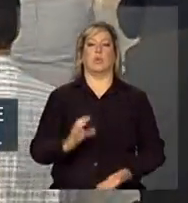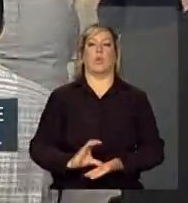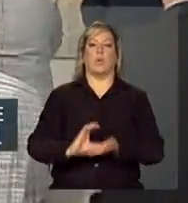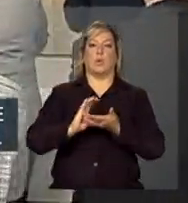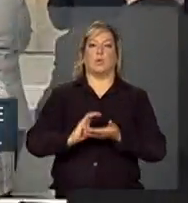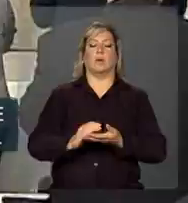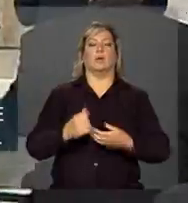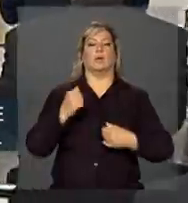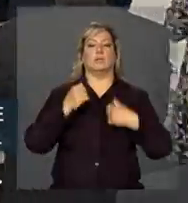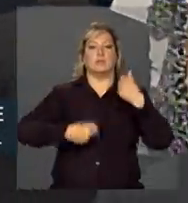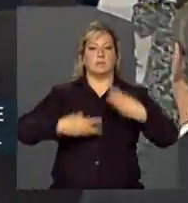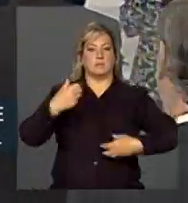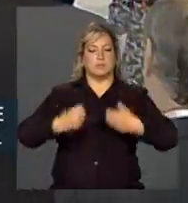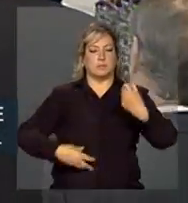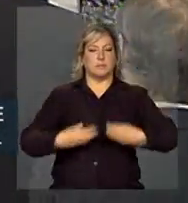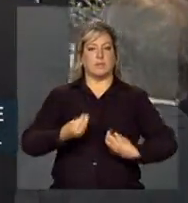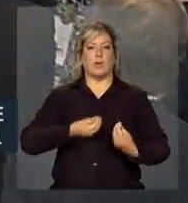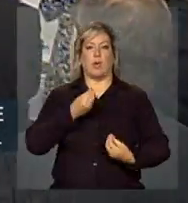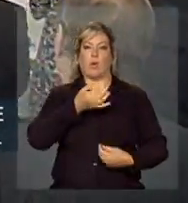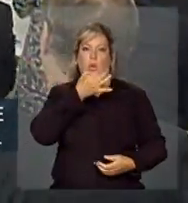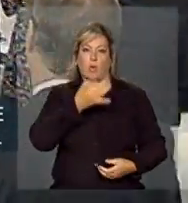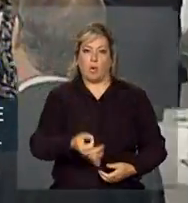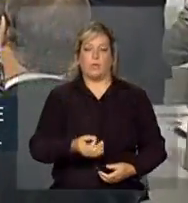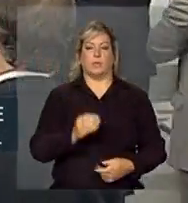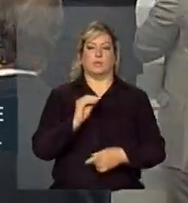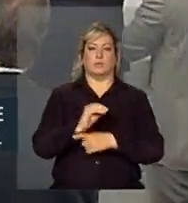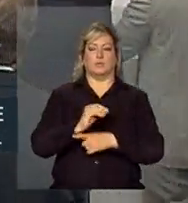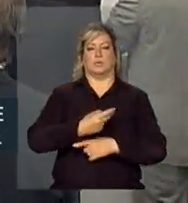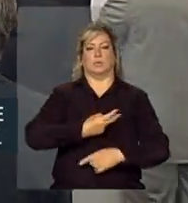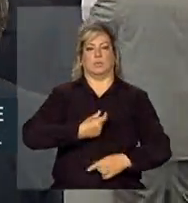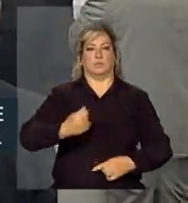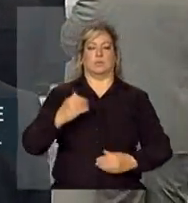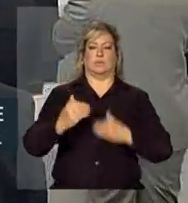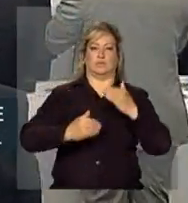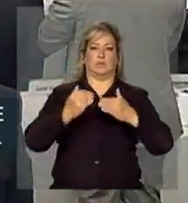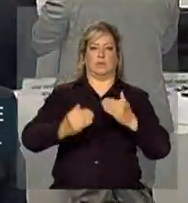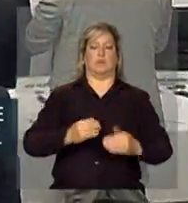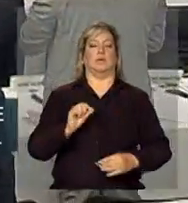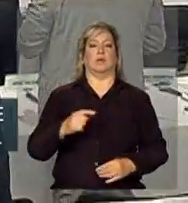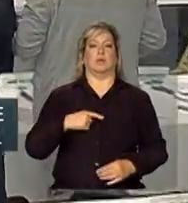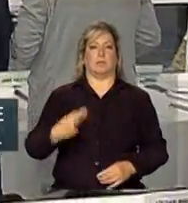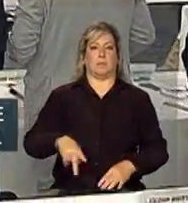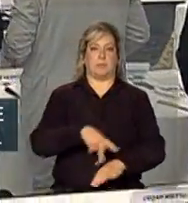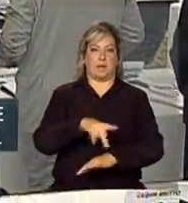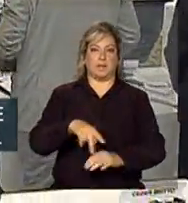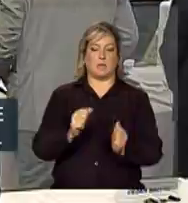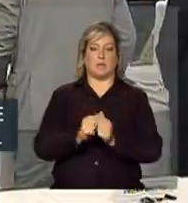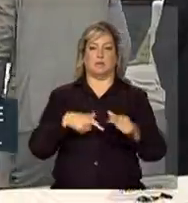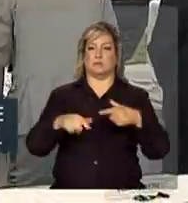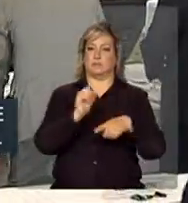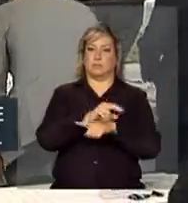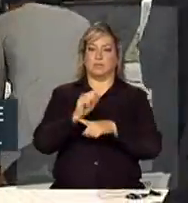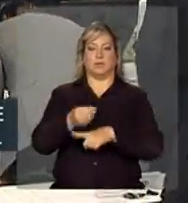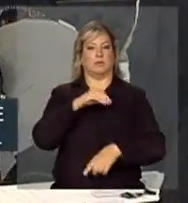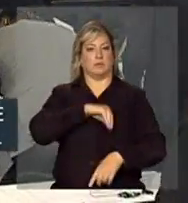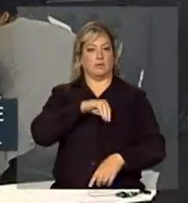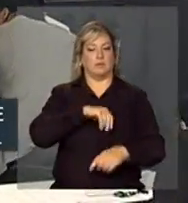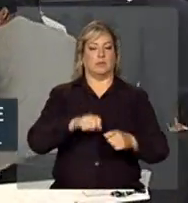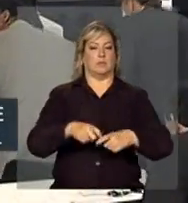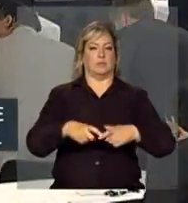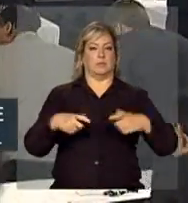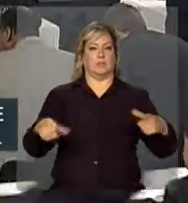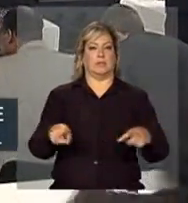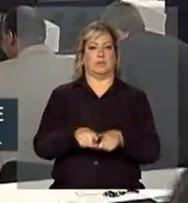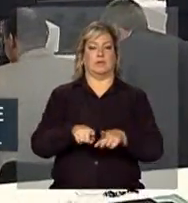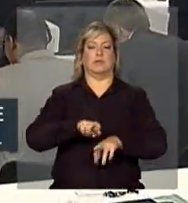apresentar recomendações para sustentar e acelerar o desenvolvimento do país com geração de emprego e renda, expansão